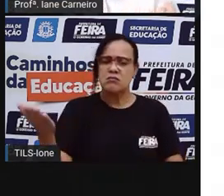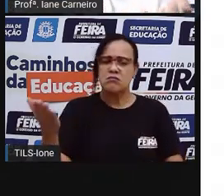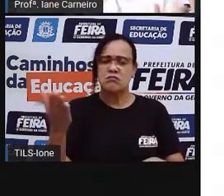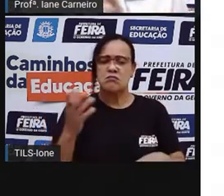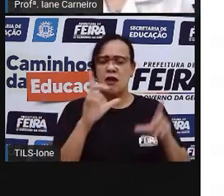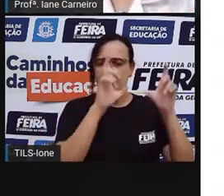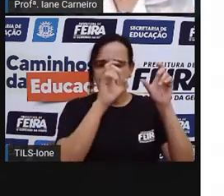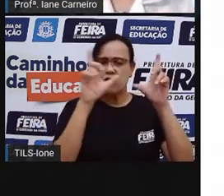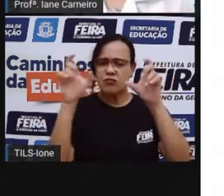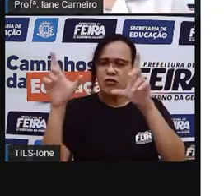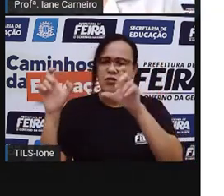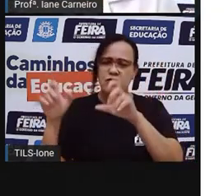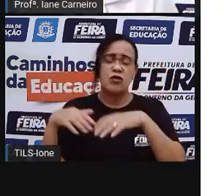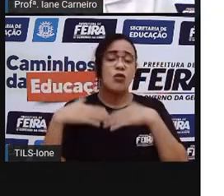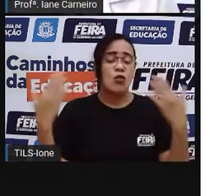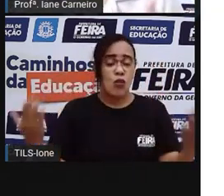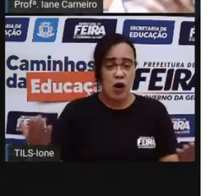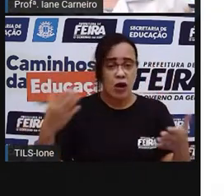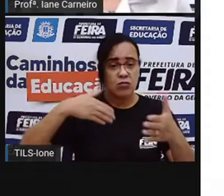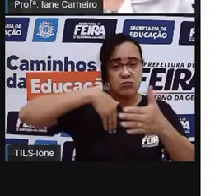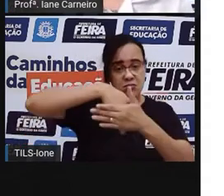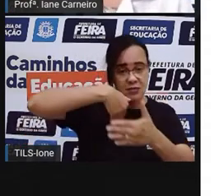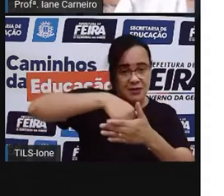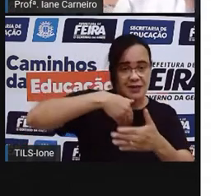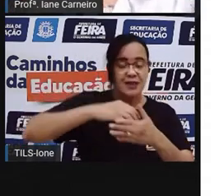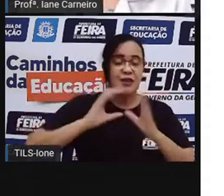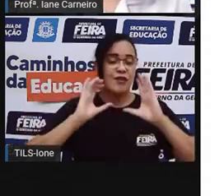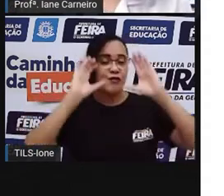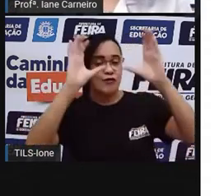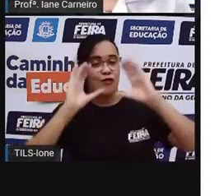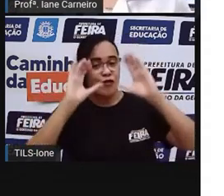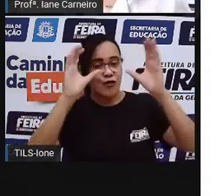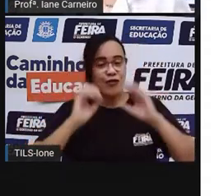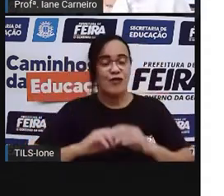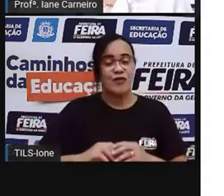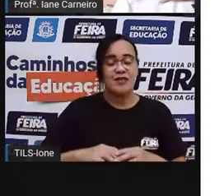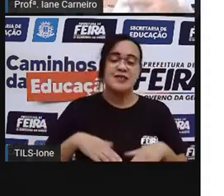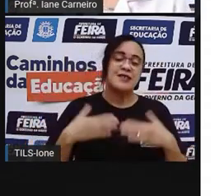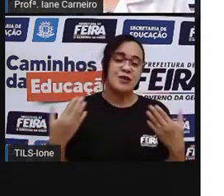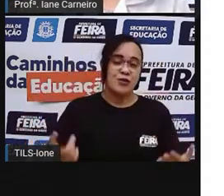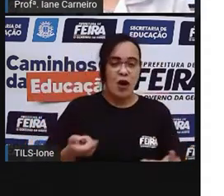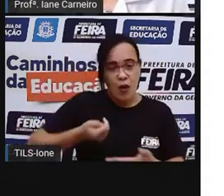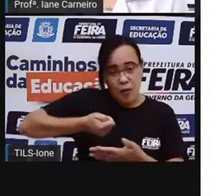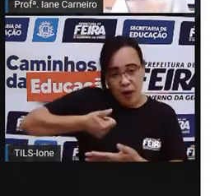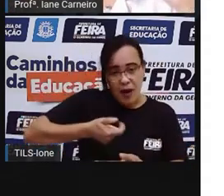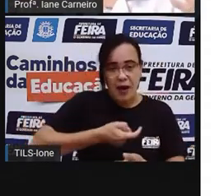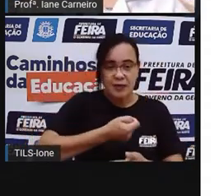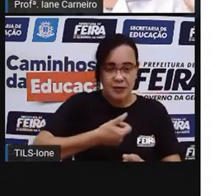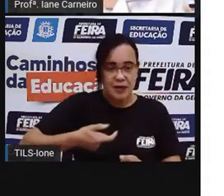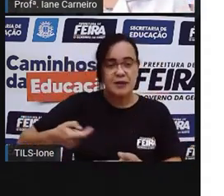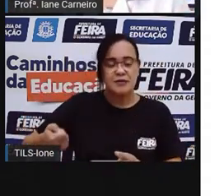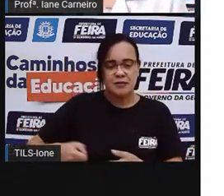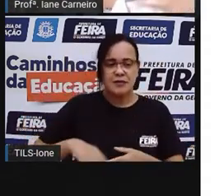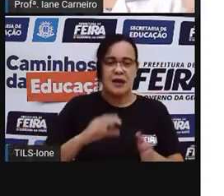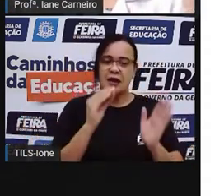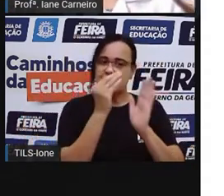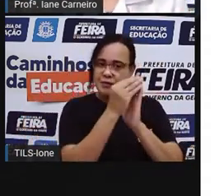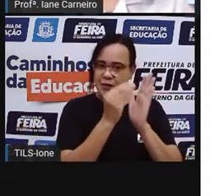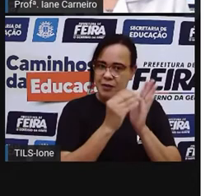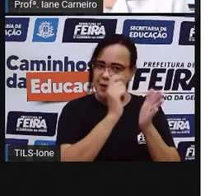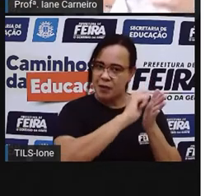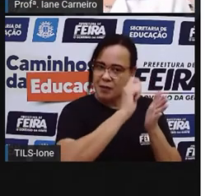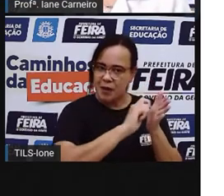pênis, é de futebol, é de vôlei, de basquete? Ou bolinha de bude, né? Escrevam aí nos comentários qual é a bolinha que você